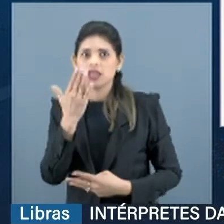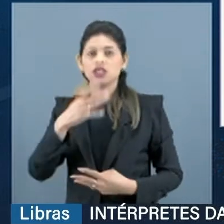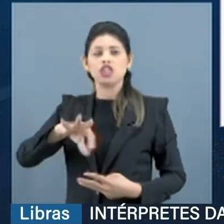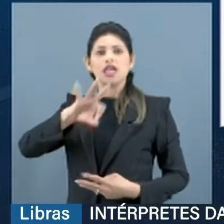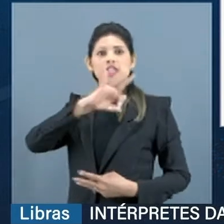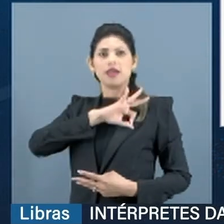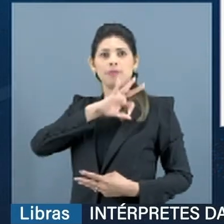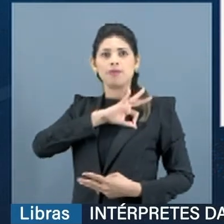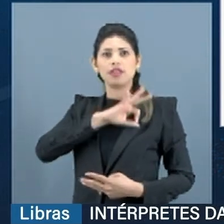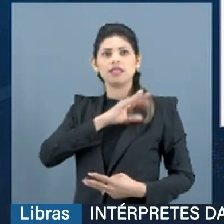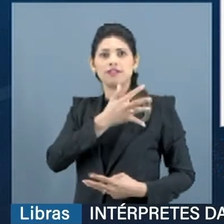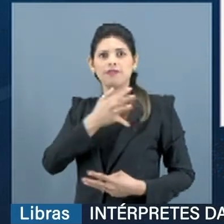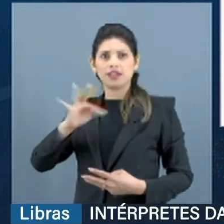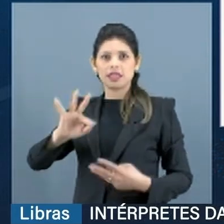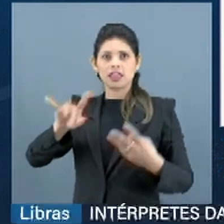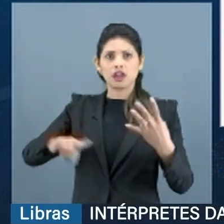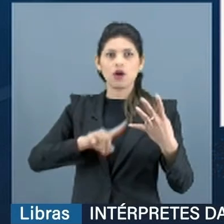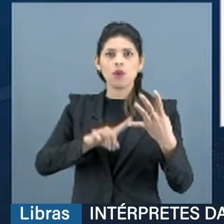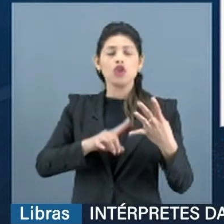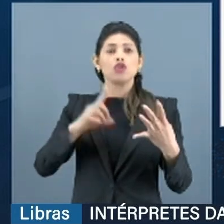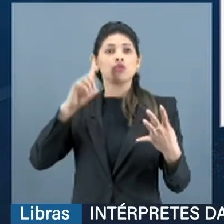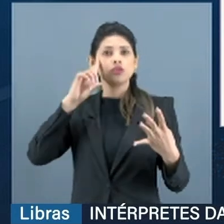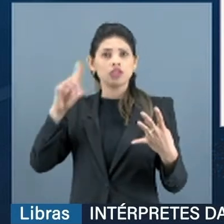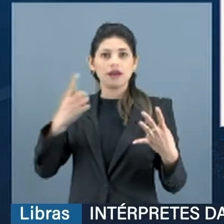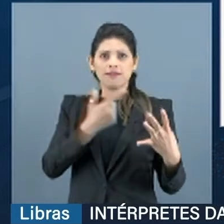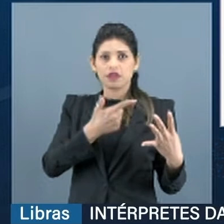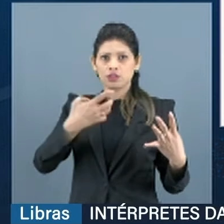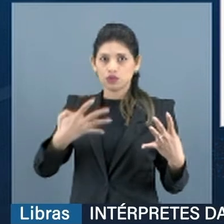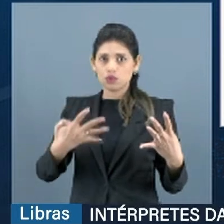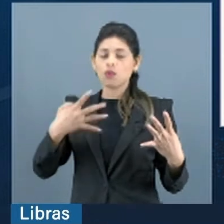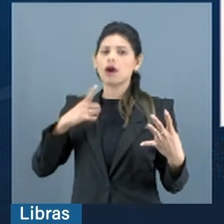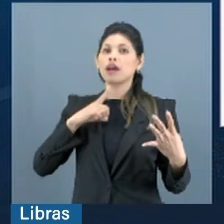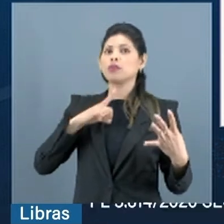bomba no caminhão tanque. Vamos lá.